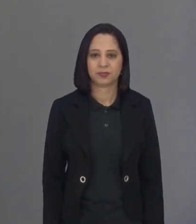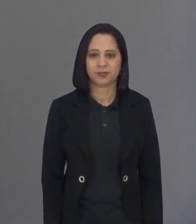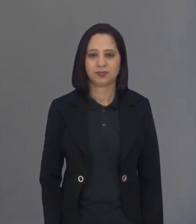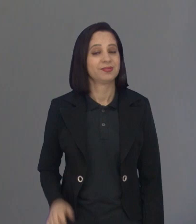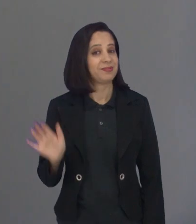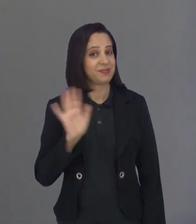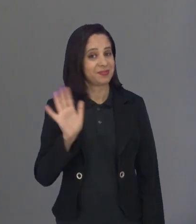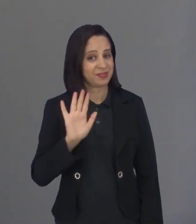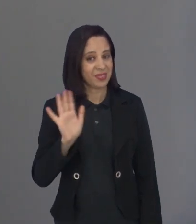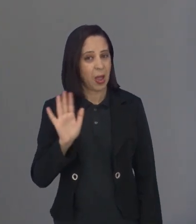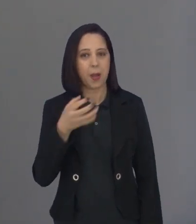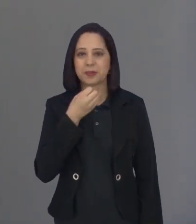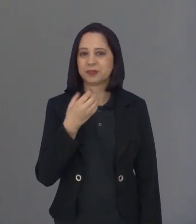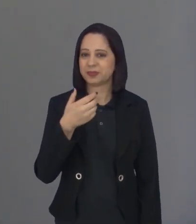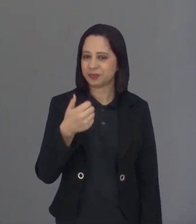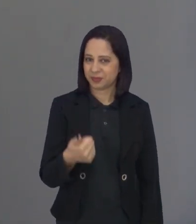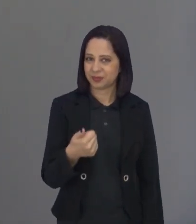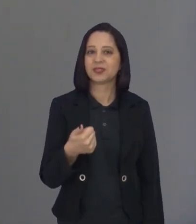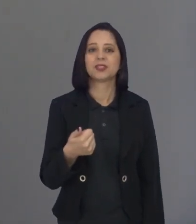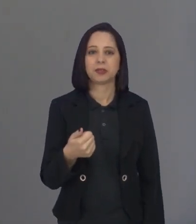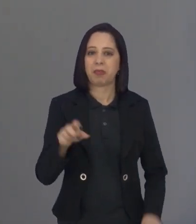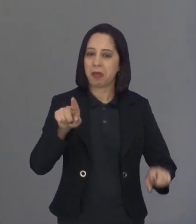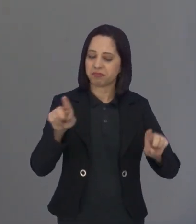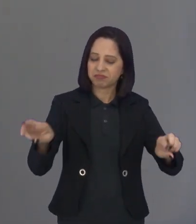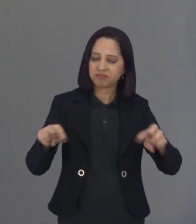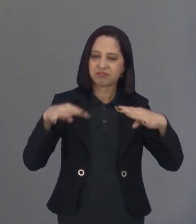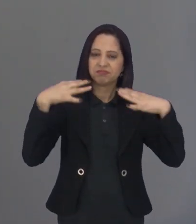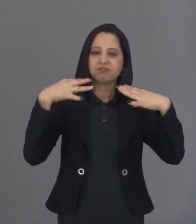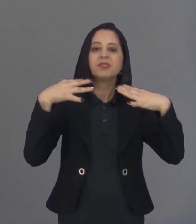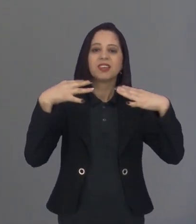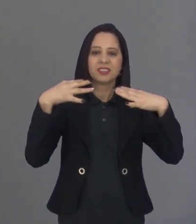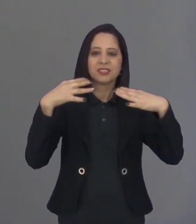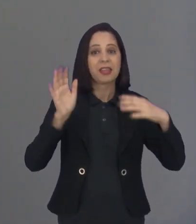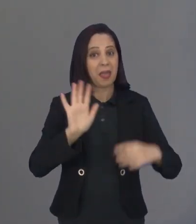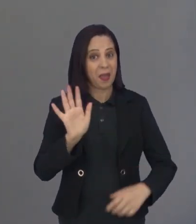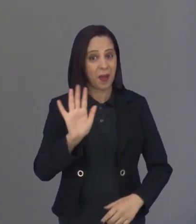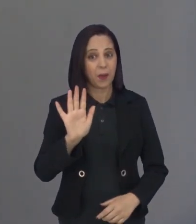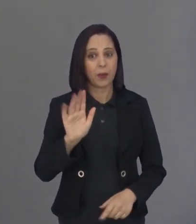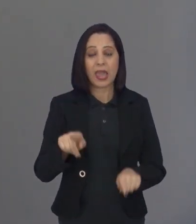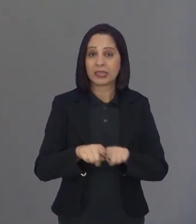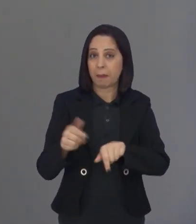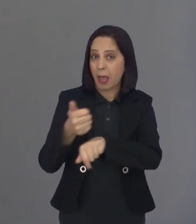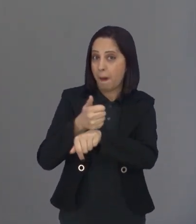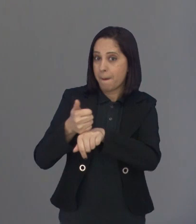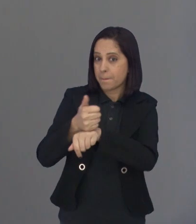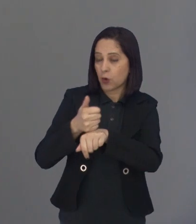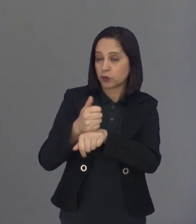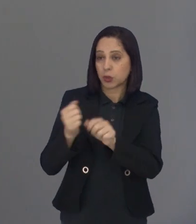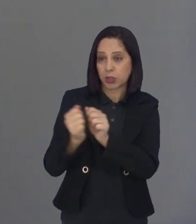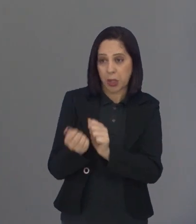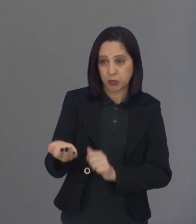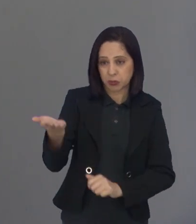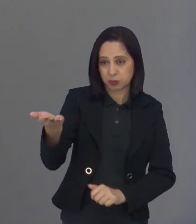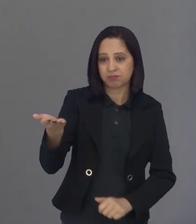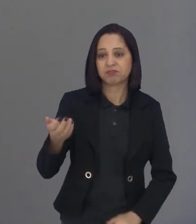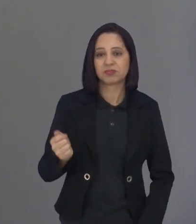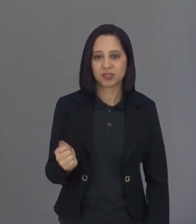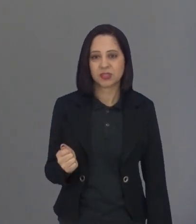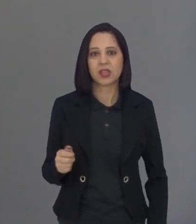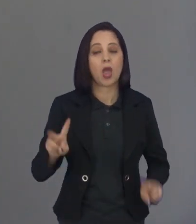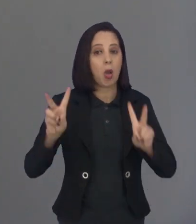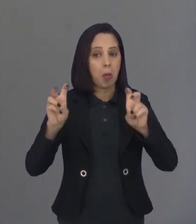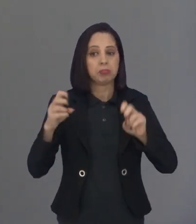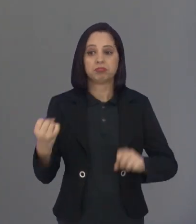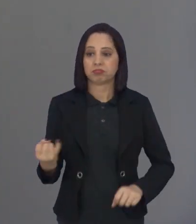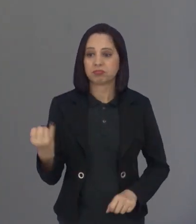Oi, Dani. Oi para todo mundo que está assistindo o Diálogos da Cidade, para os profissionais que estão aí com você também, Dani. É um assunto muito